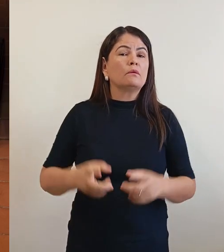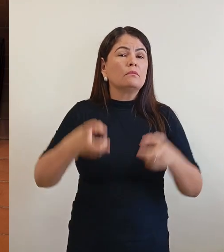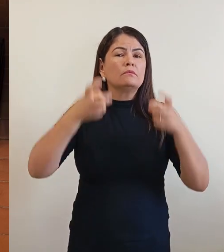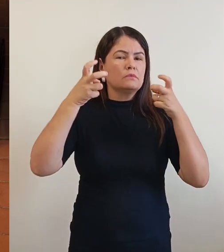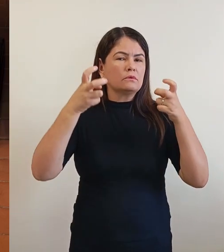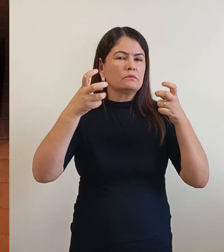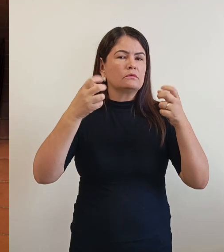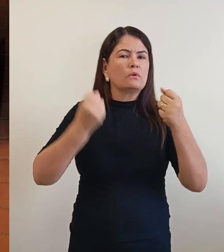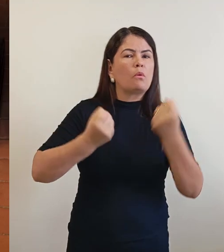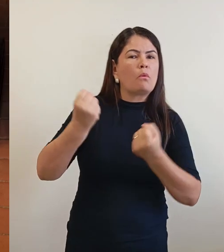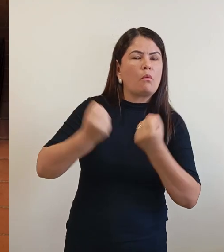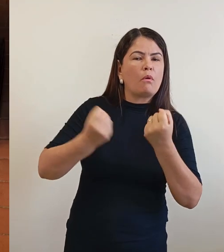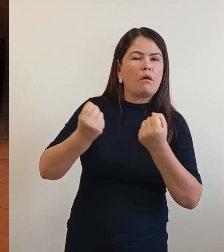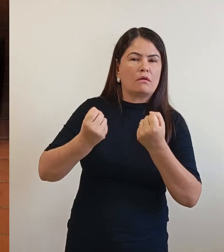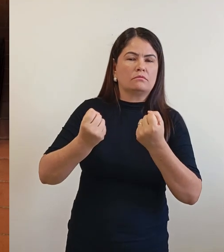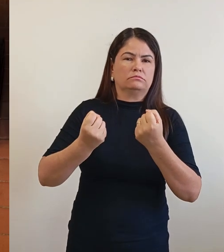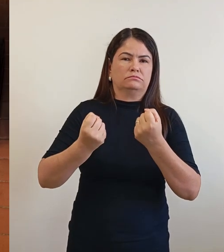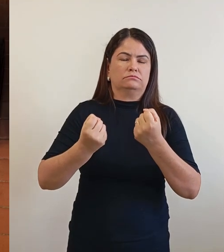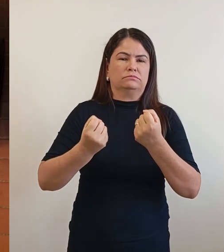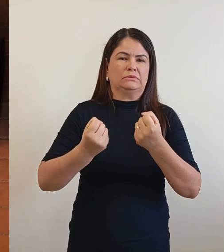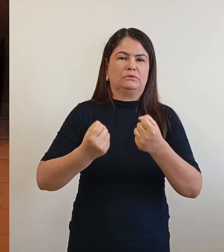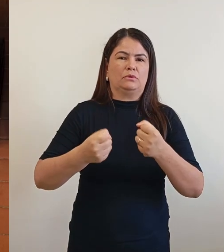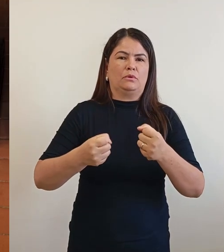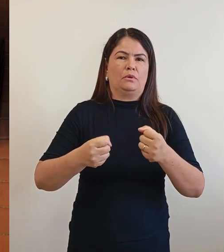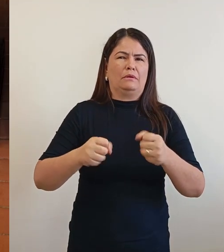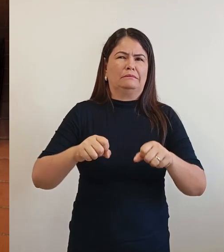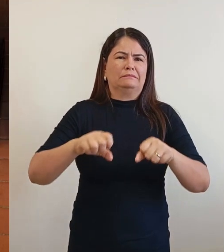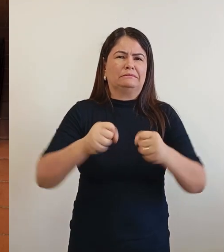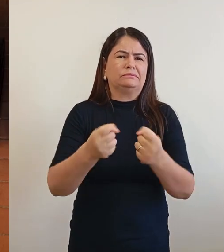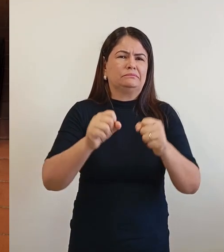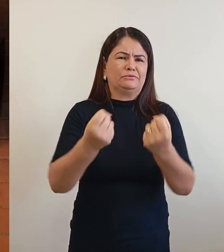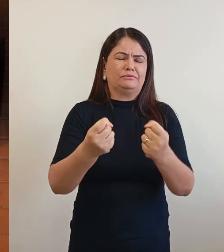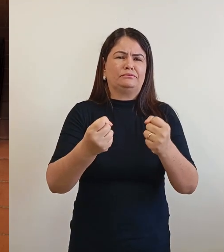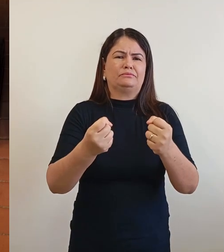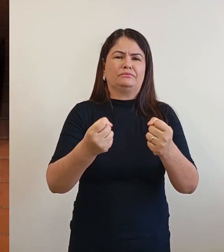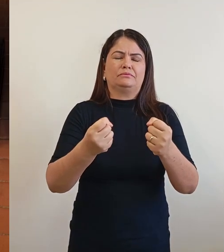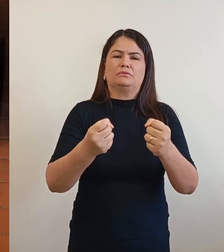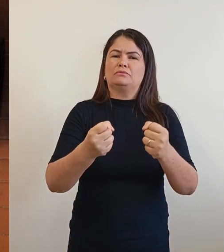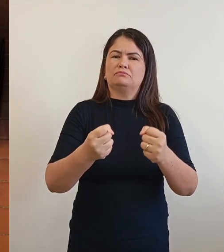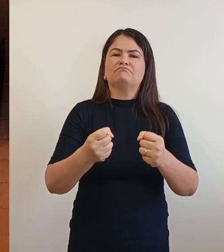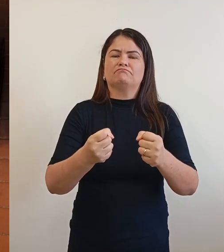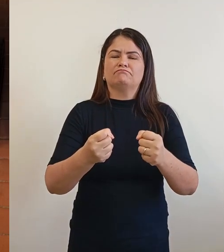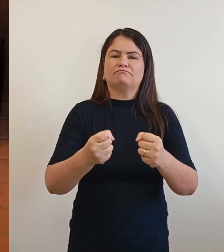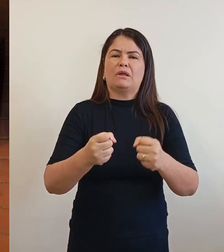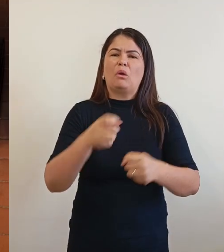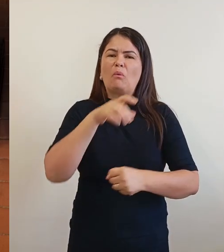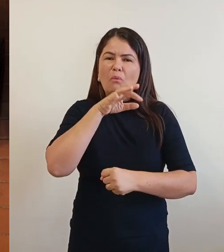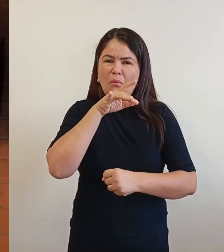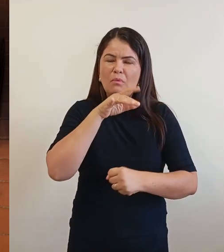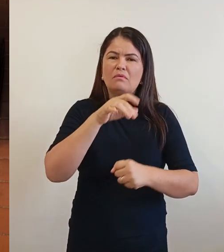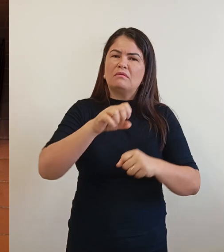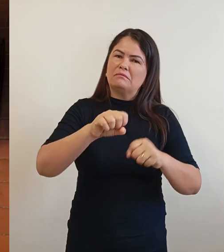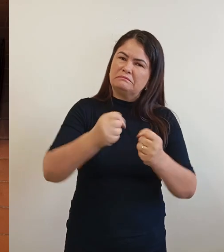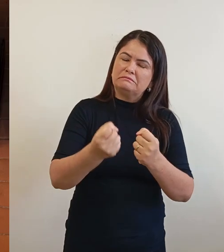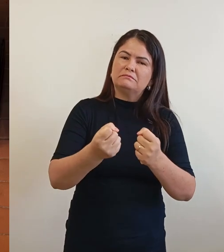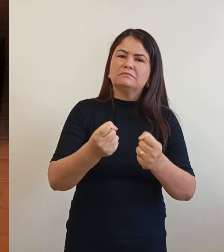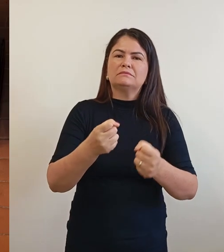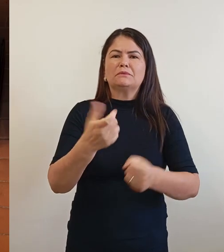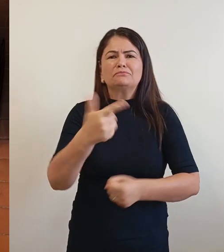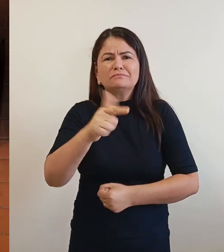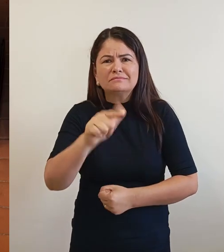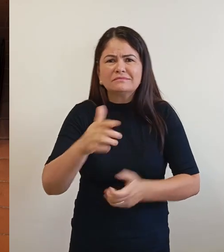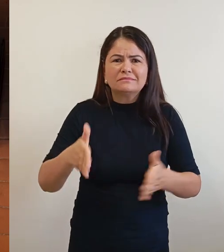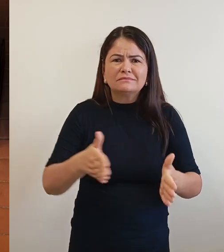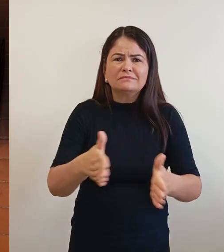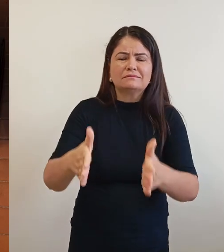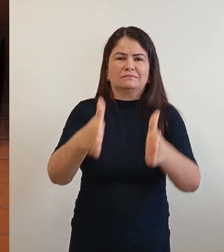assim, porque a suspensão não tem, porque nós não temos estrada. Então, é com esse zero que nós queremos ser o prefeito de Goiás.